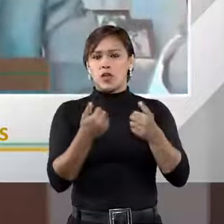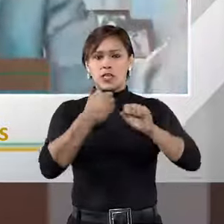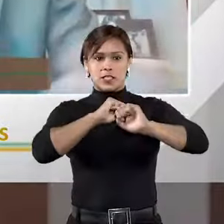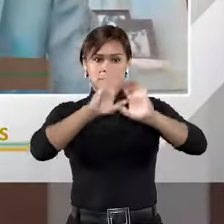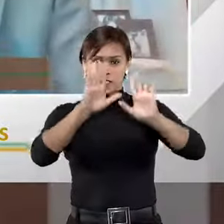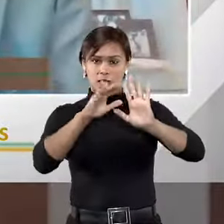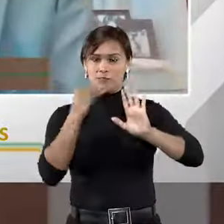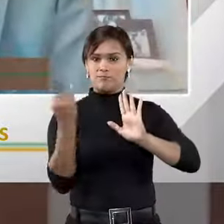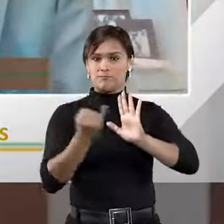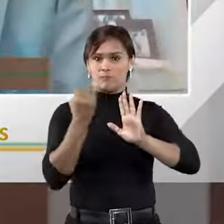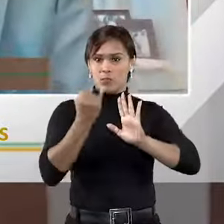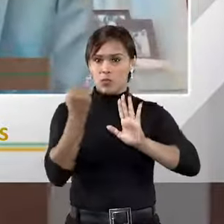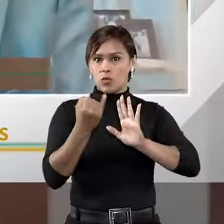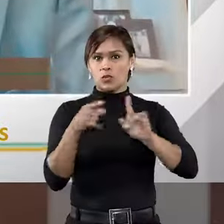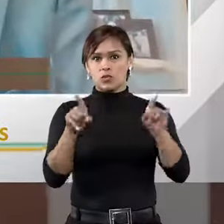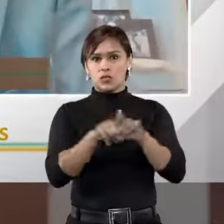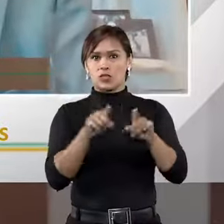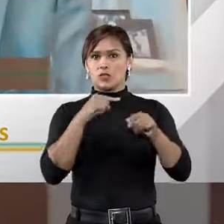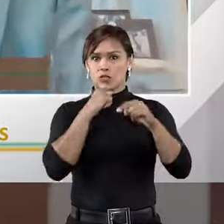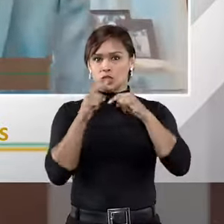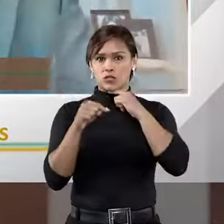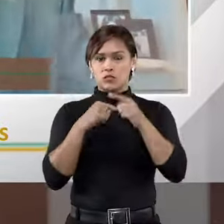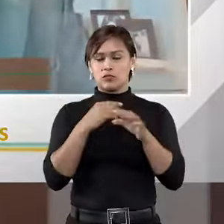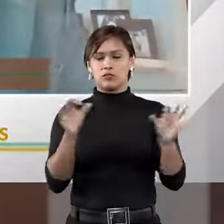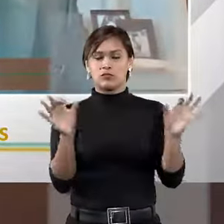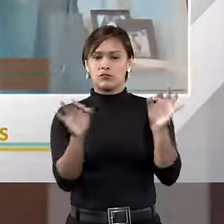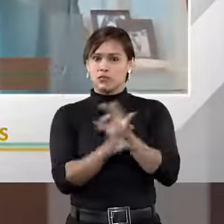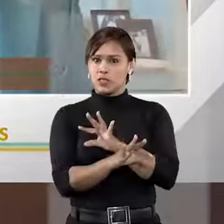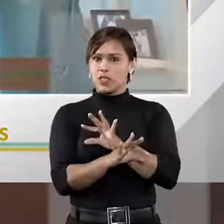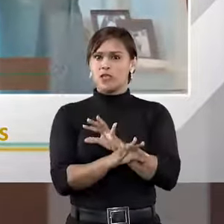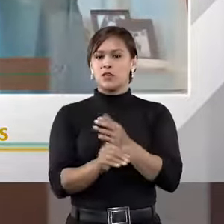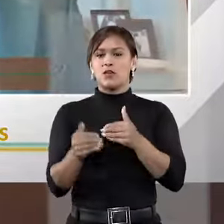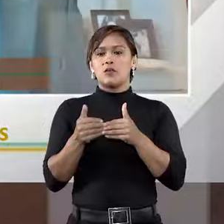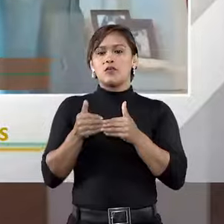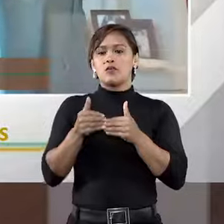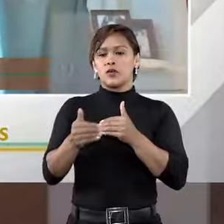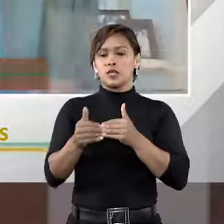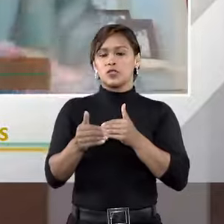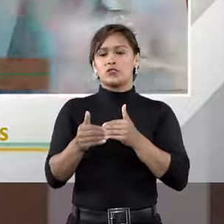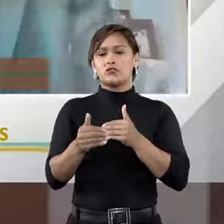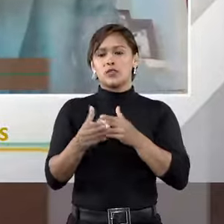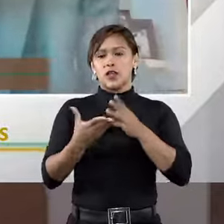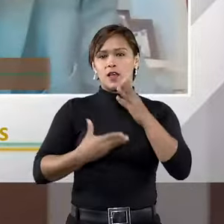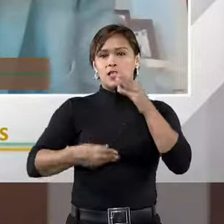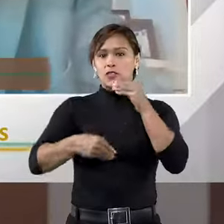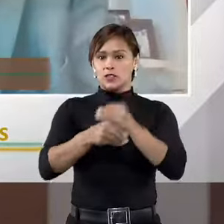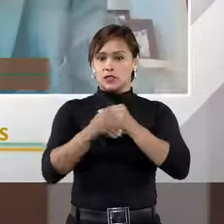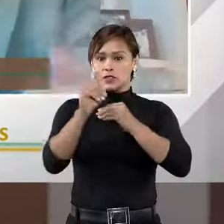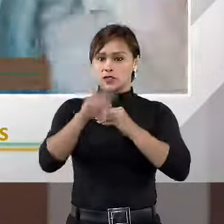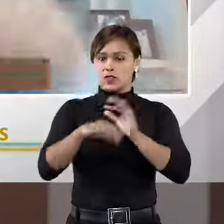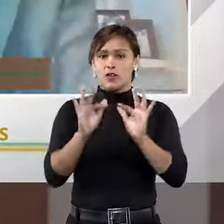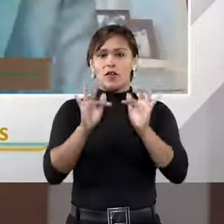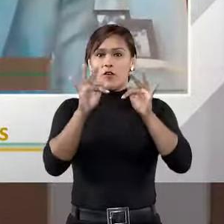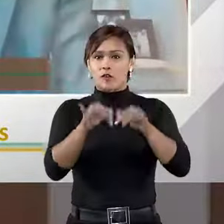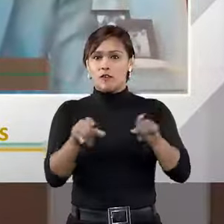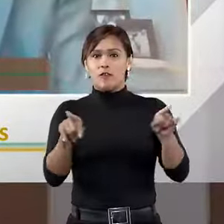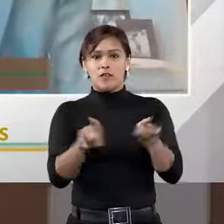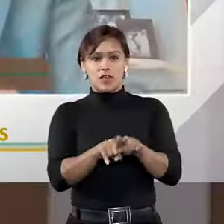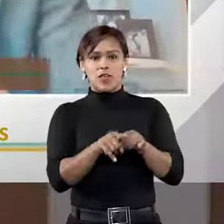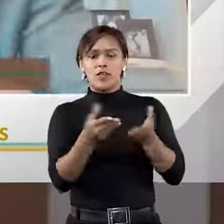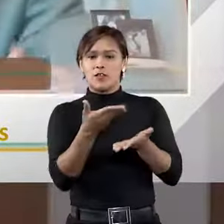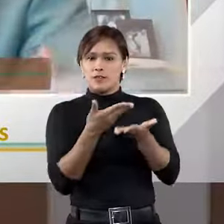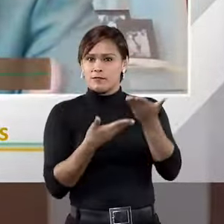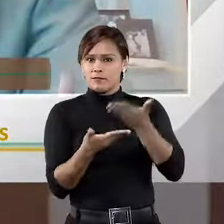que era uma dúvida fundada, isso acaba sendo um indício adicional, ou um indício, enfim, de que ele é